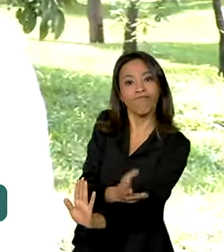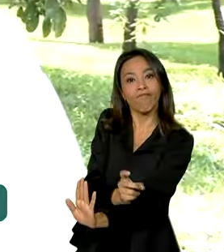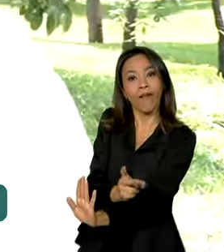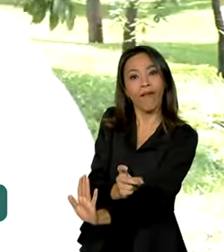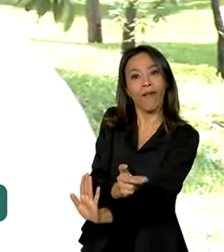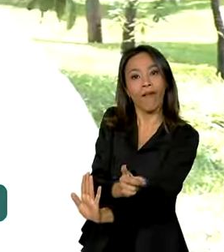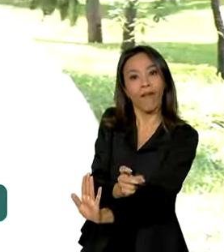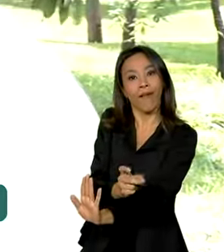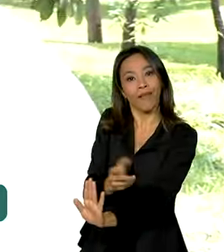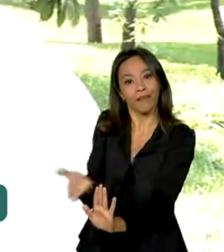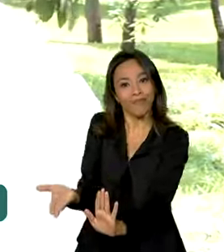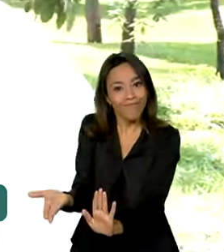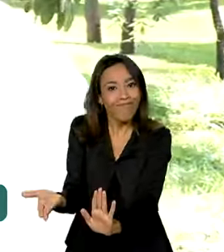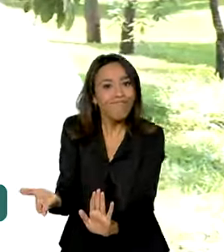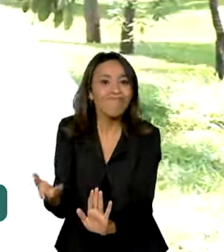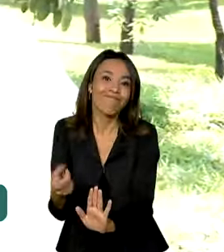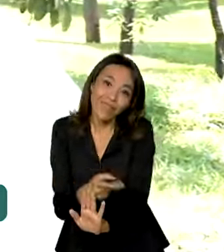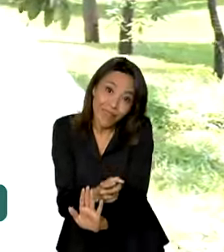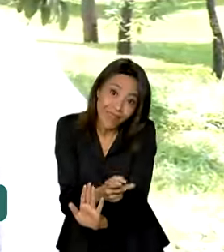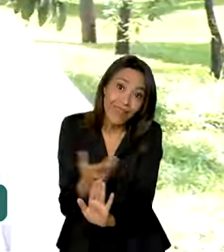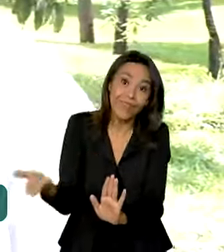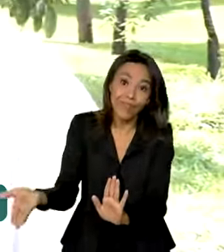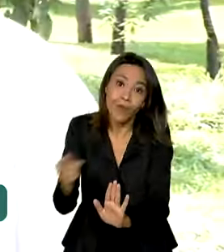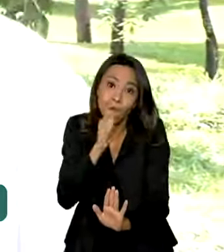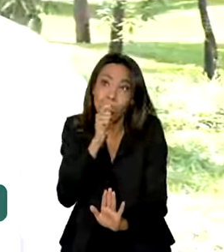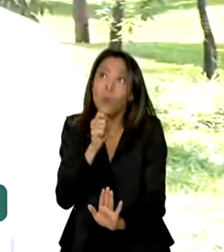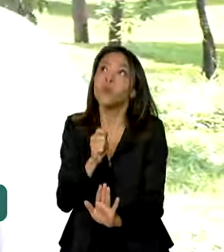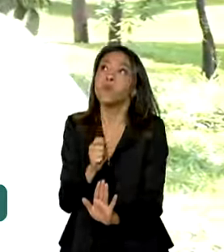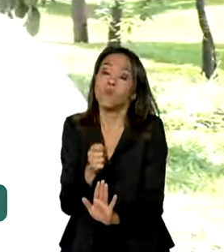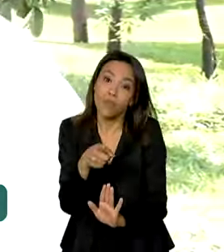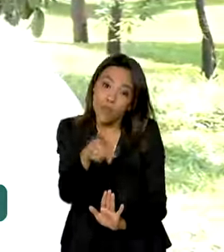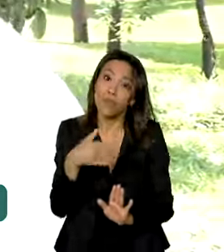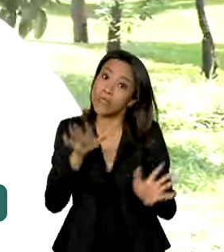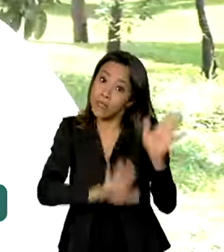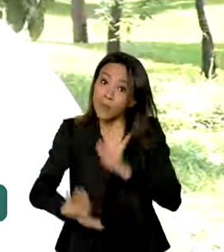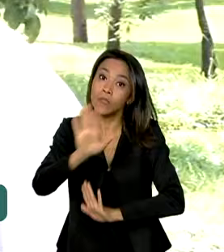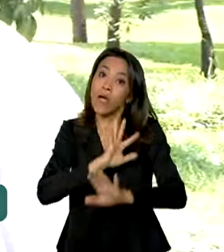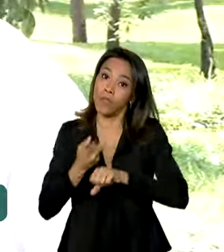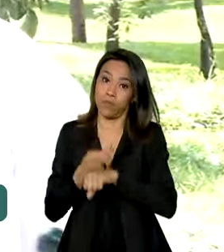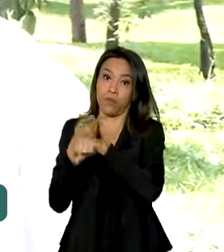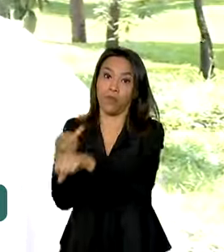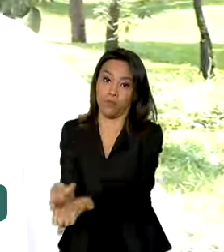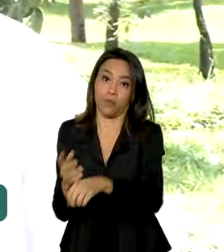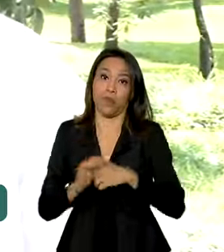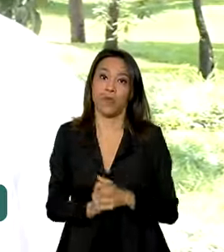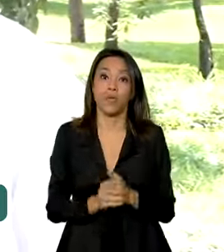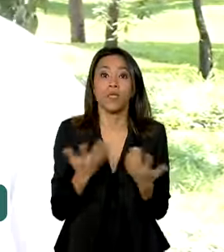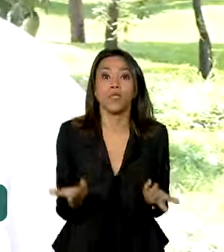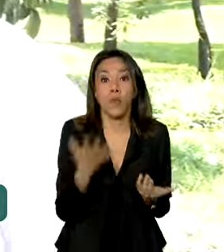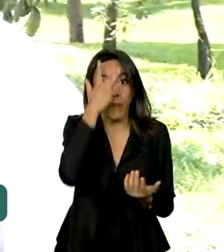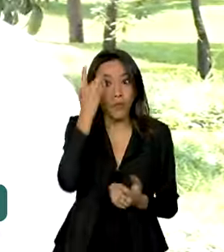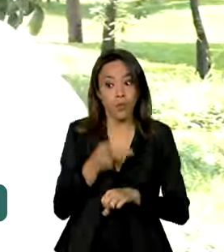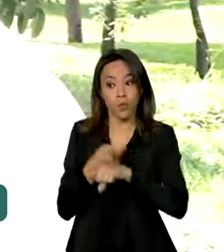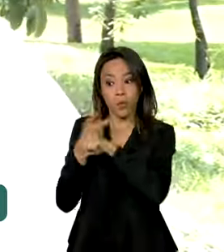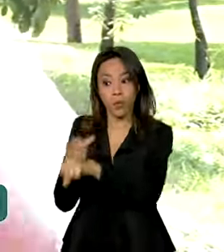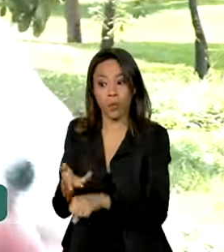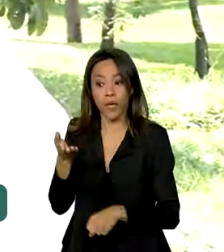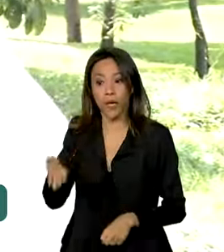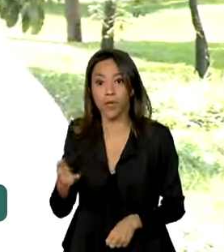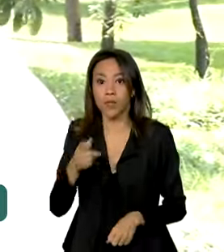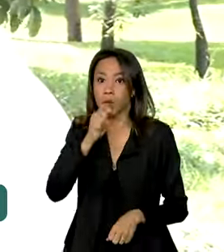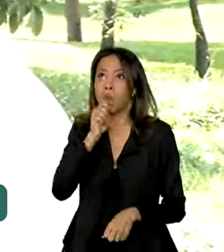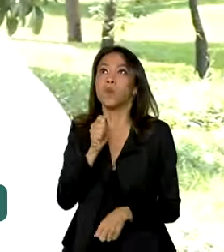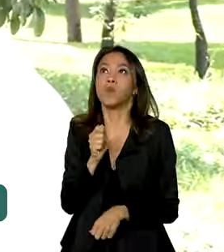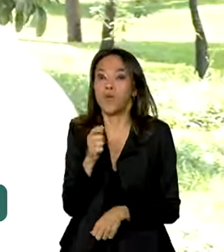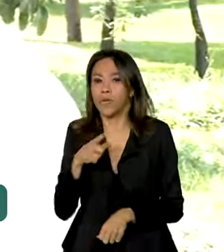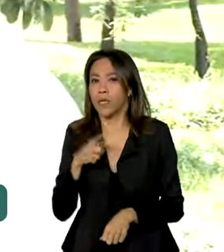fácil, mas ainda assim é um mercado paralelo. E você tem que buscar com certo cuidado. Então, a pessoa que vai atrás disso, ela acha um fornecedor